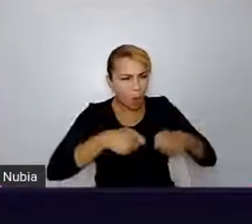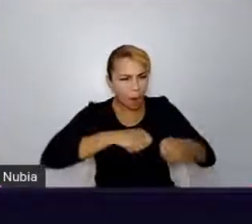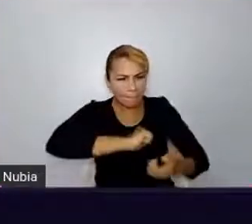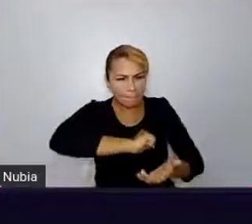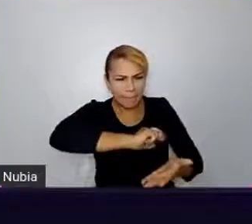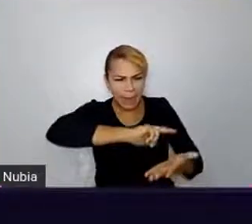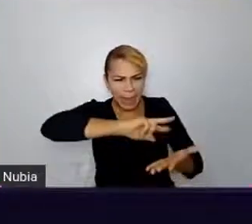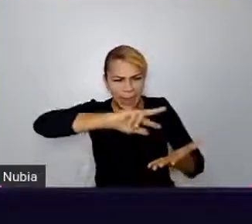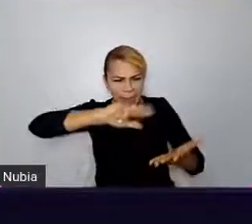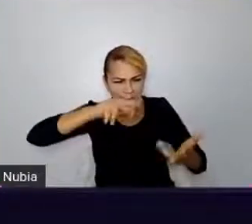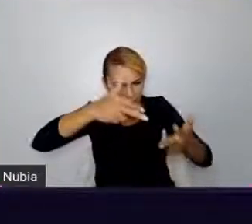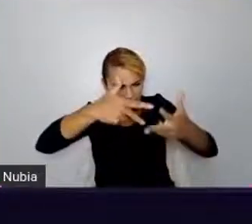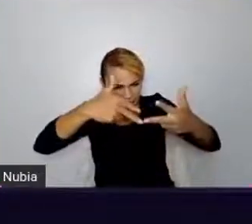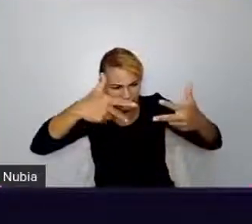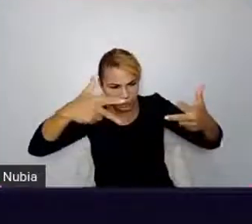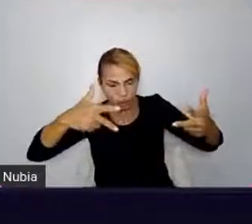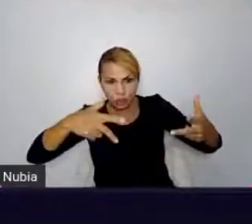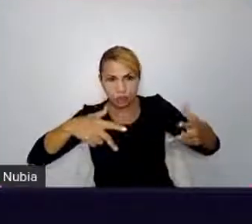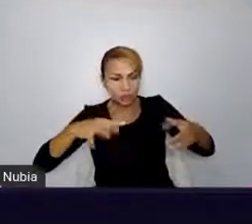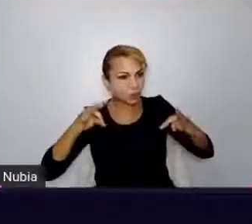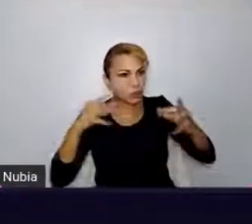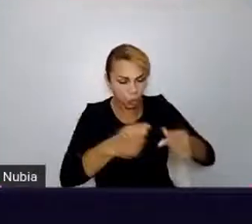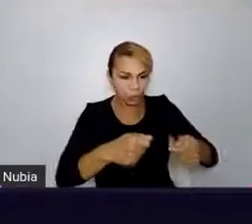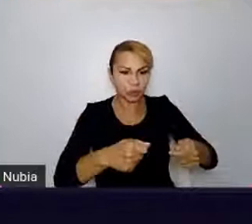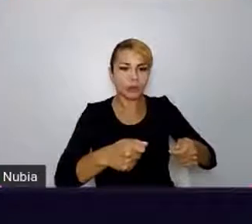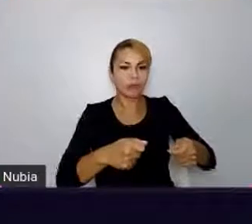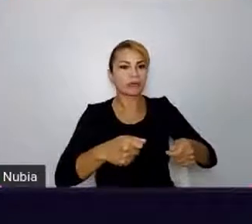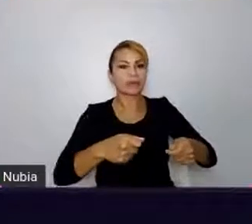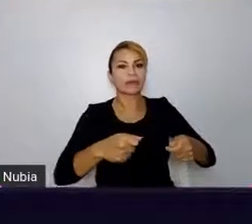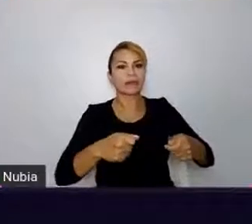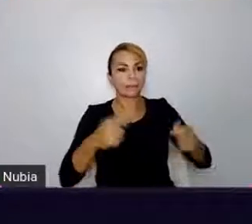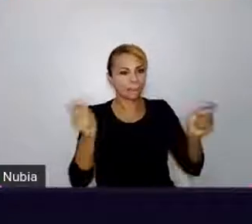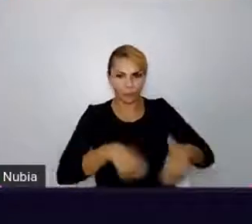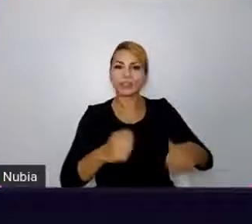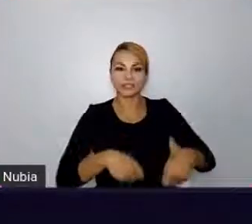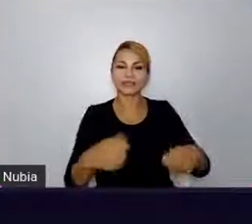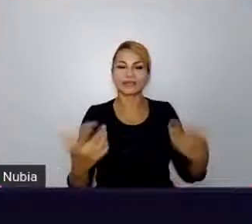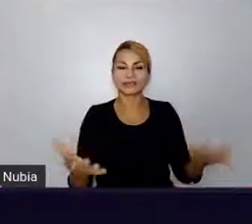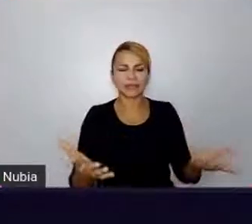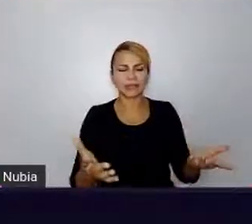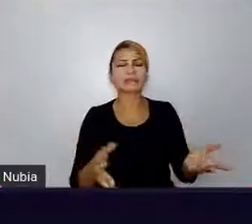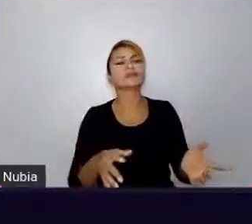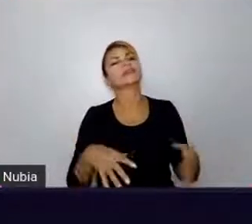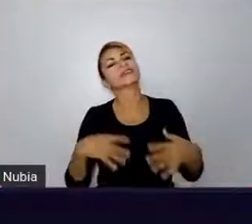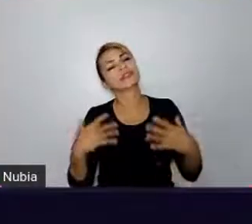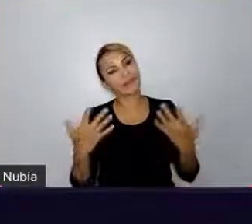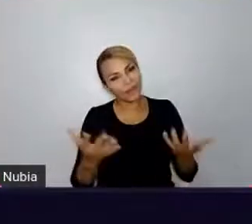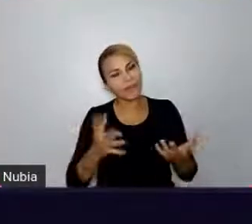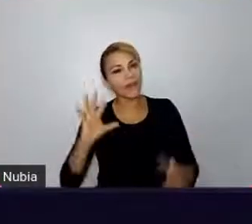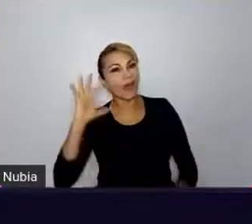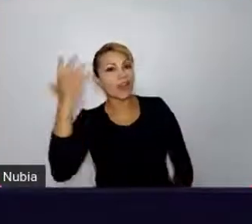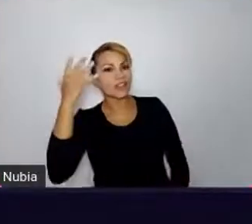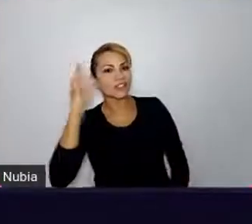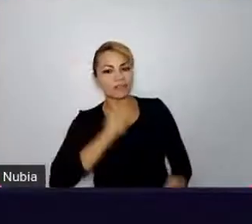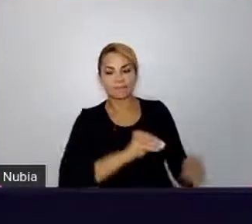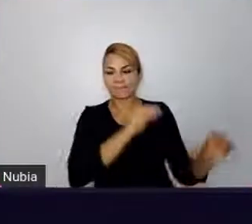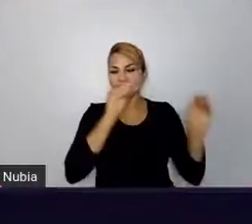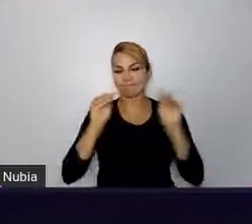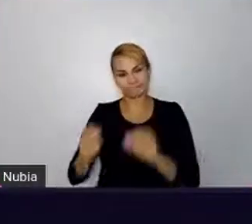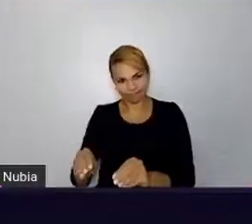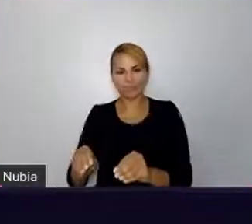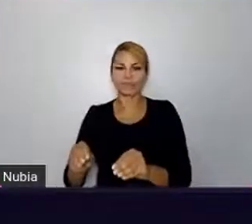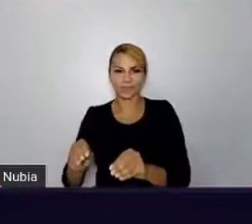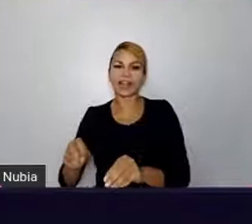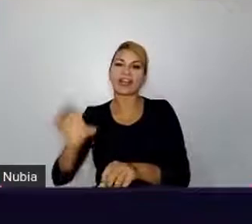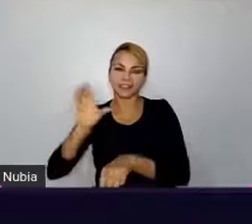lá, nada parecia impossível na programação. Então, foi aí que eu resolvi mudar de área. E eu confesso para vocês que eu ainda,